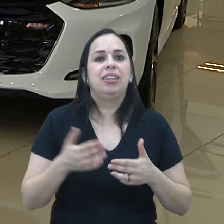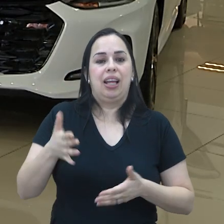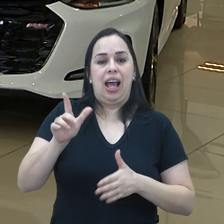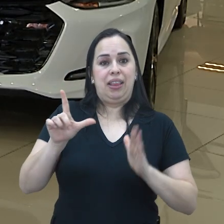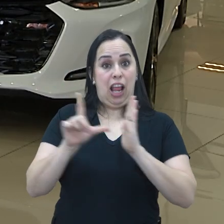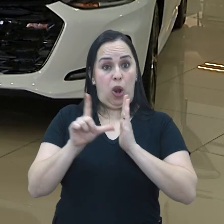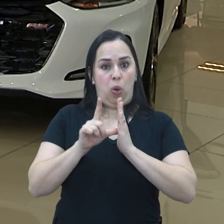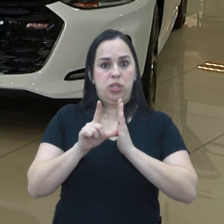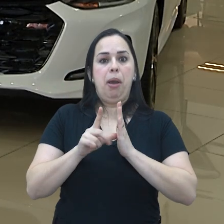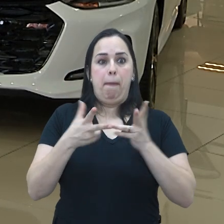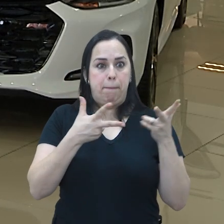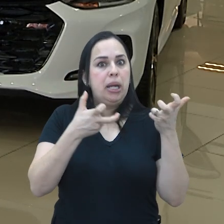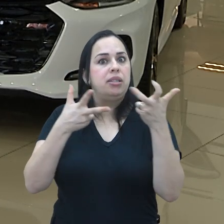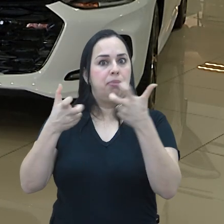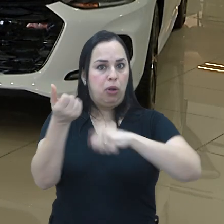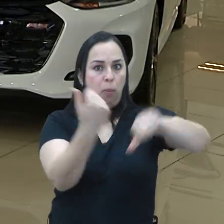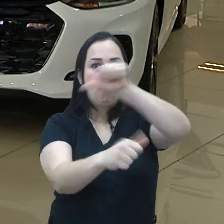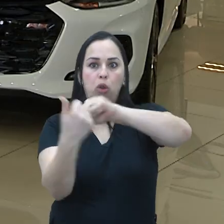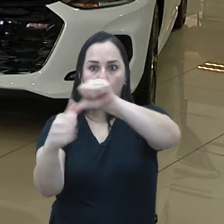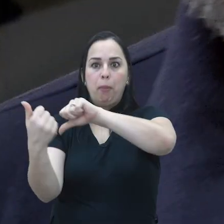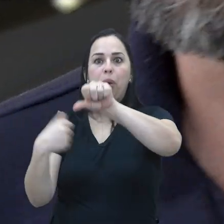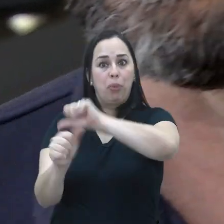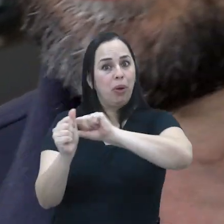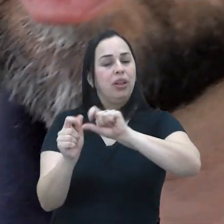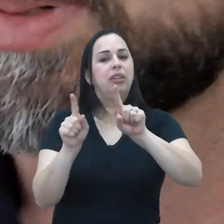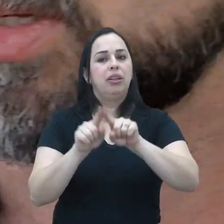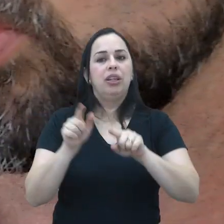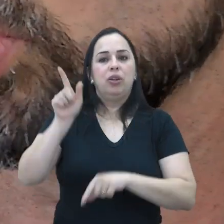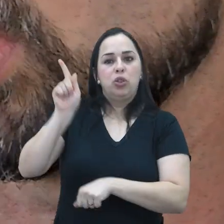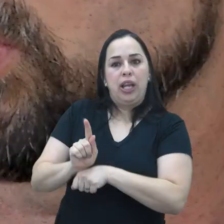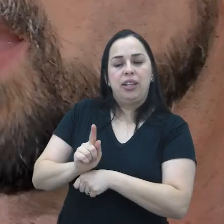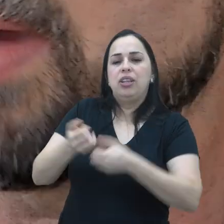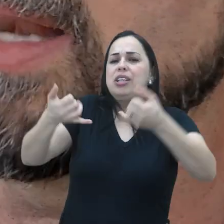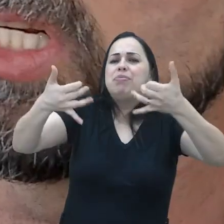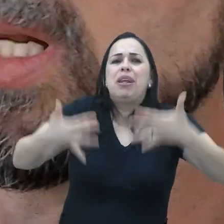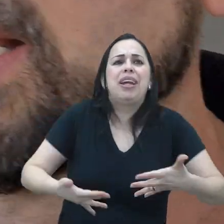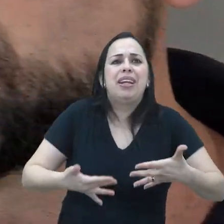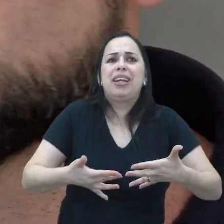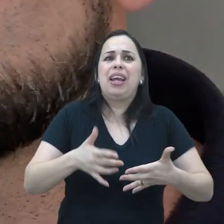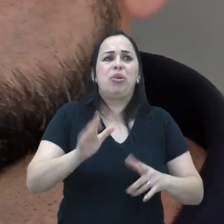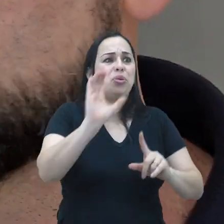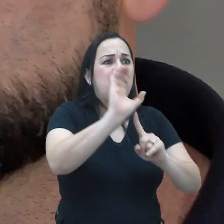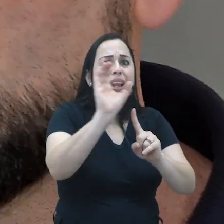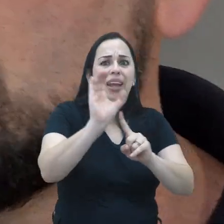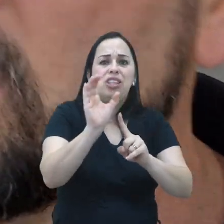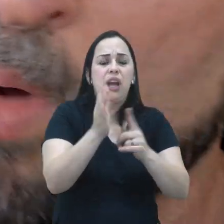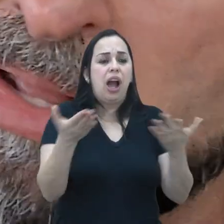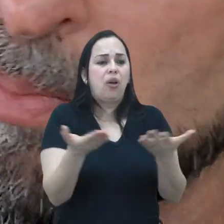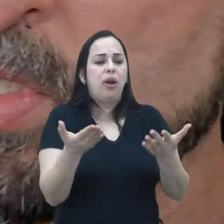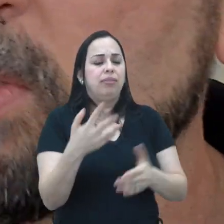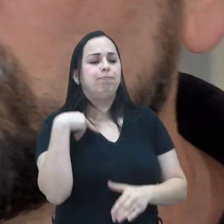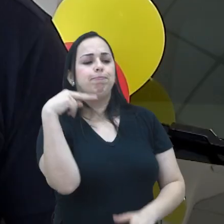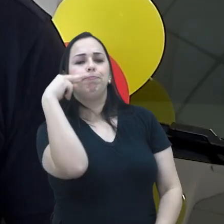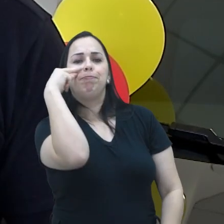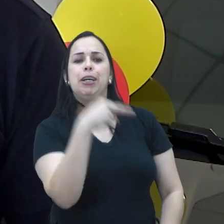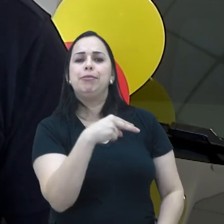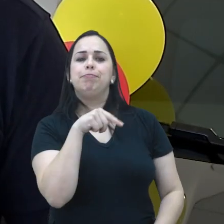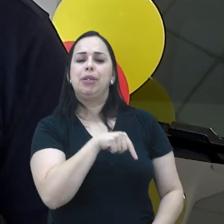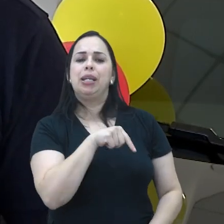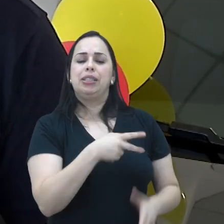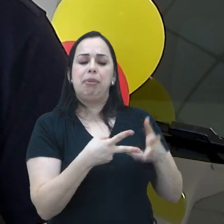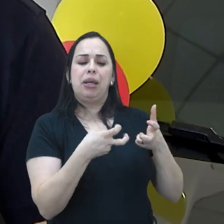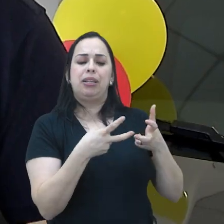sentida nessa concessionária de veículos. Segundo o gerente, muitos consumidores enxergam na modalidade